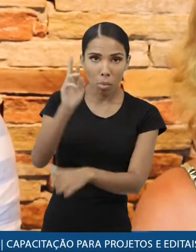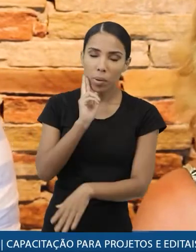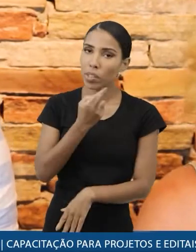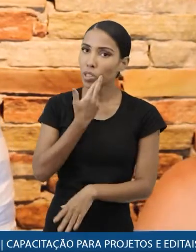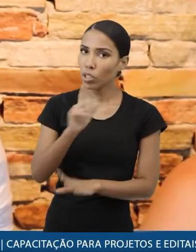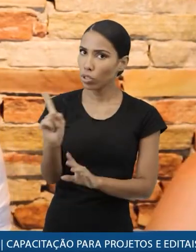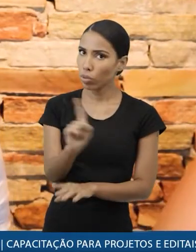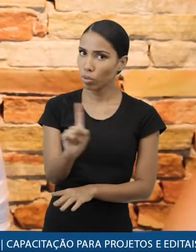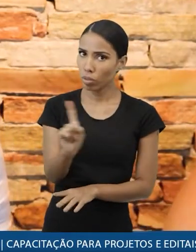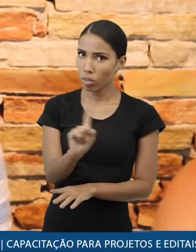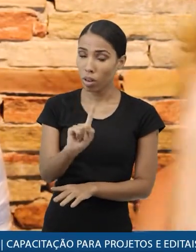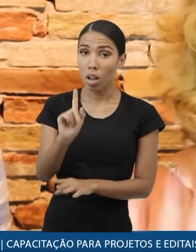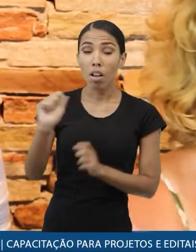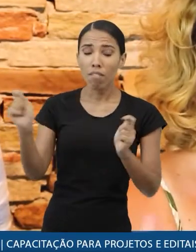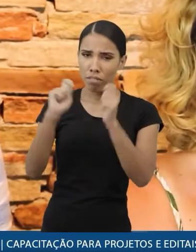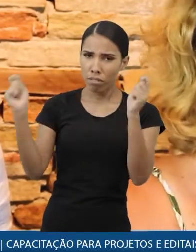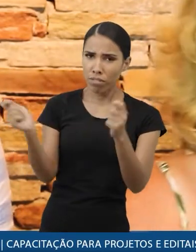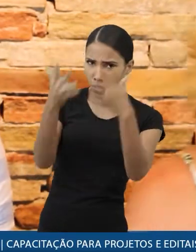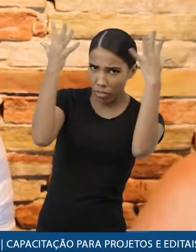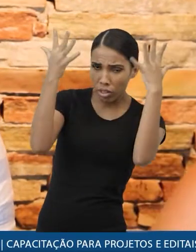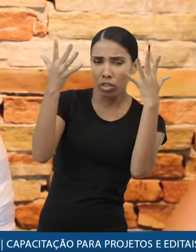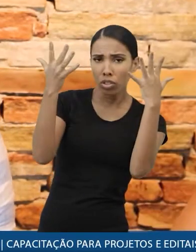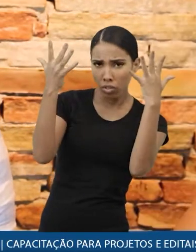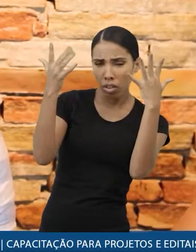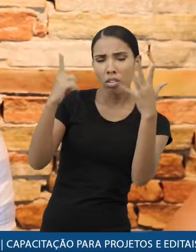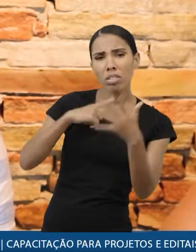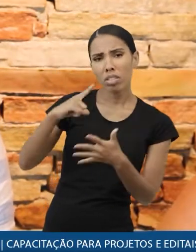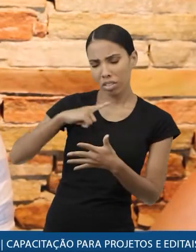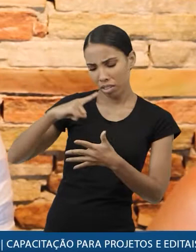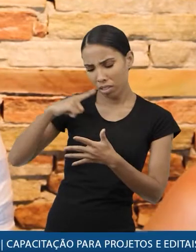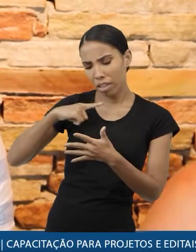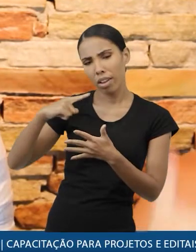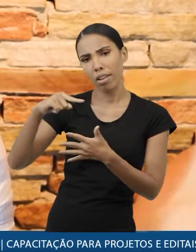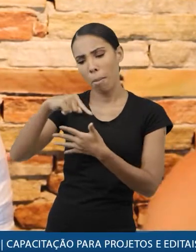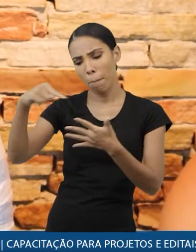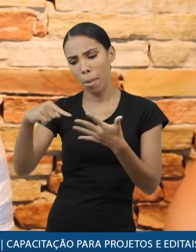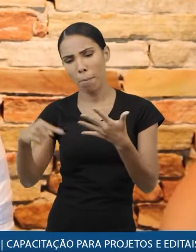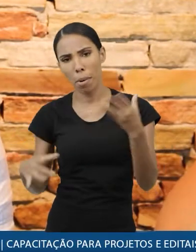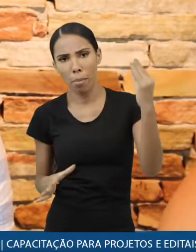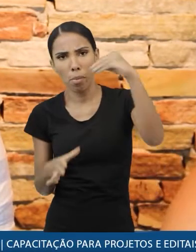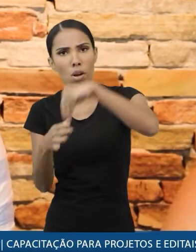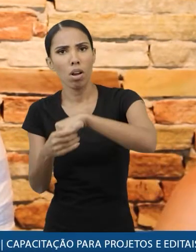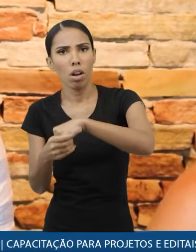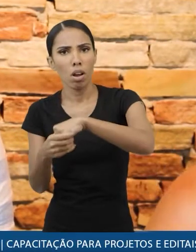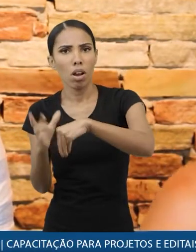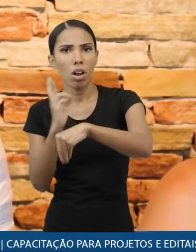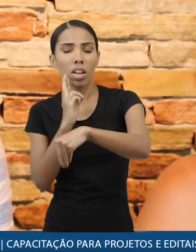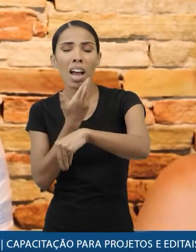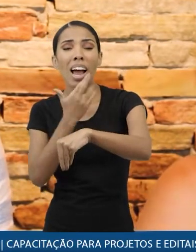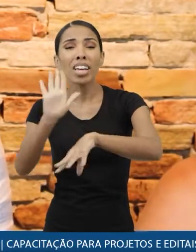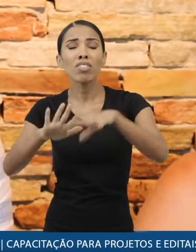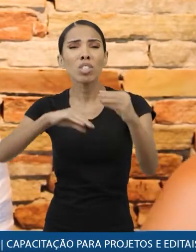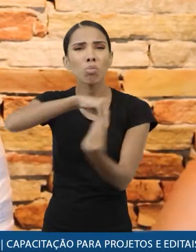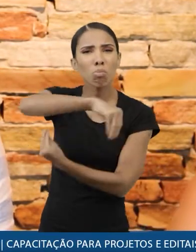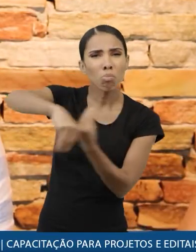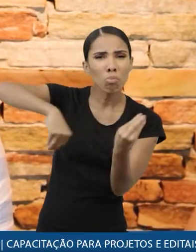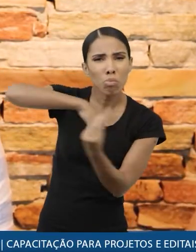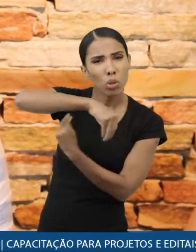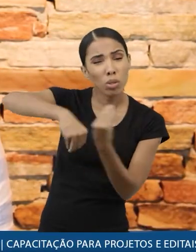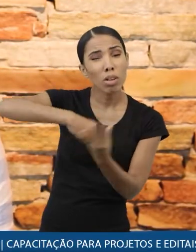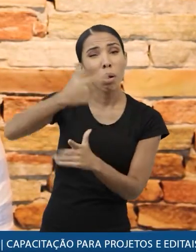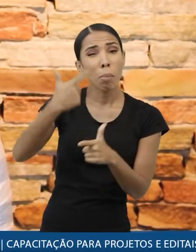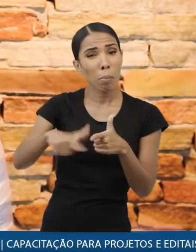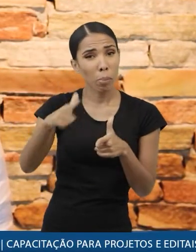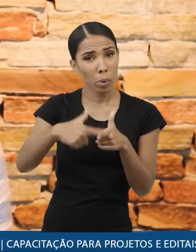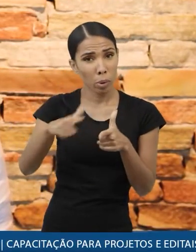restaurante porém, o festival, ele pode compor as atividades do restaurante e muitas vezes essas relações se misturam isso é um